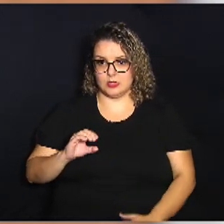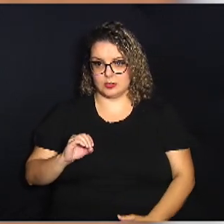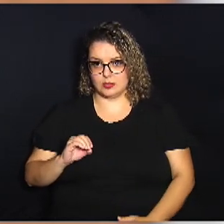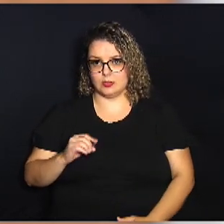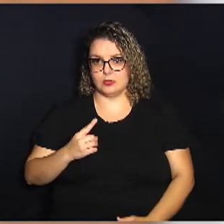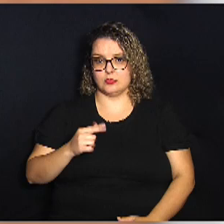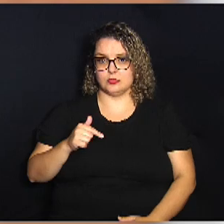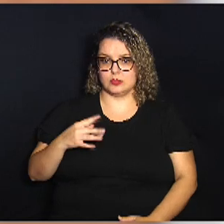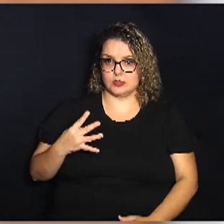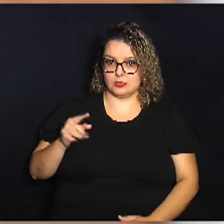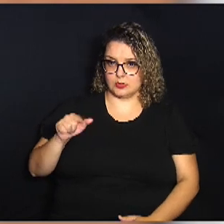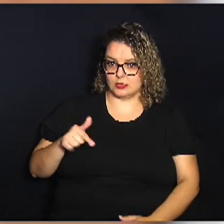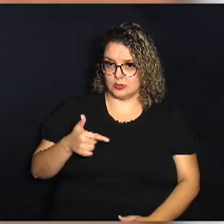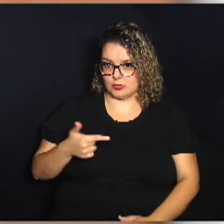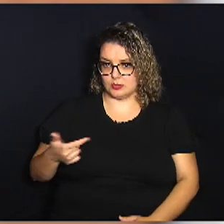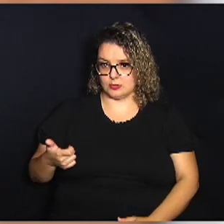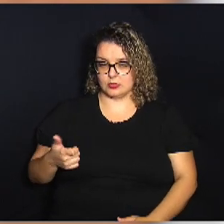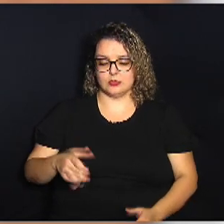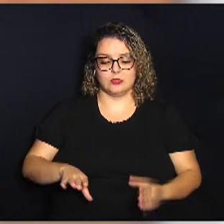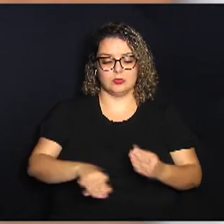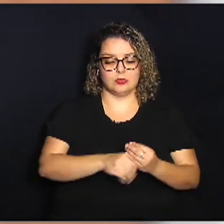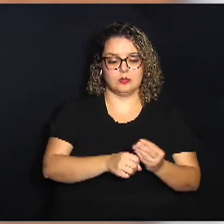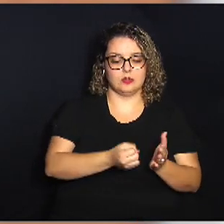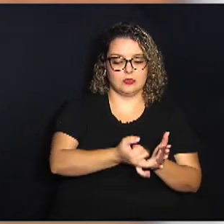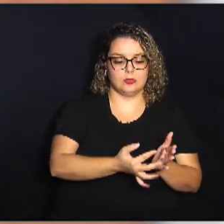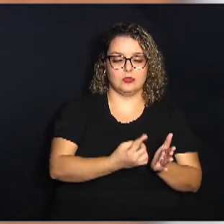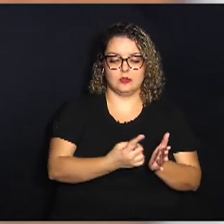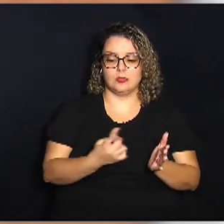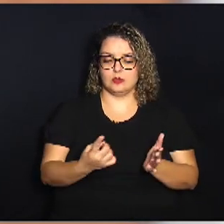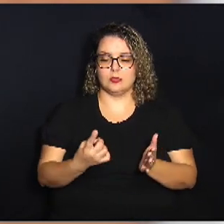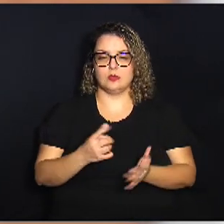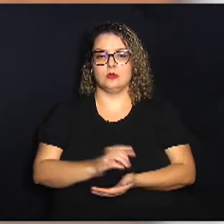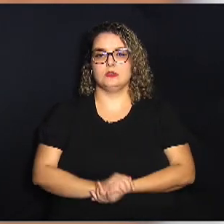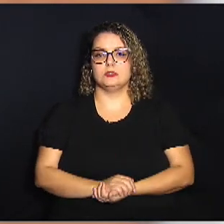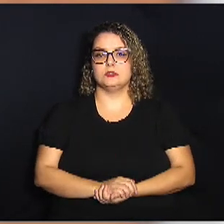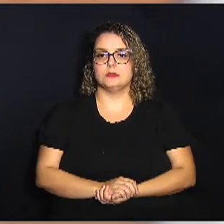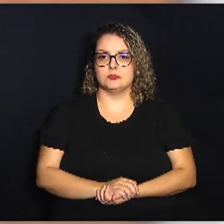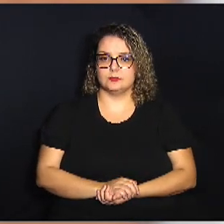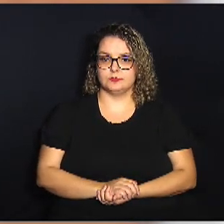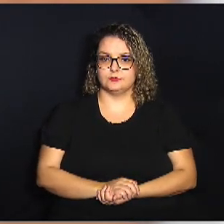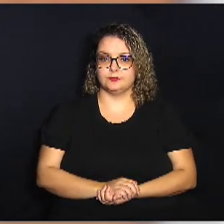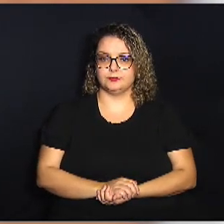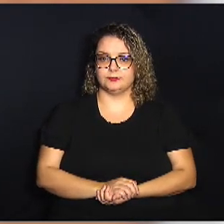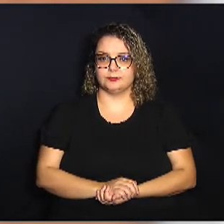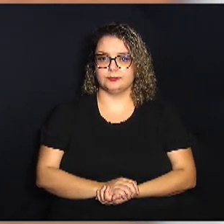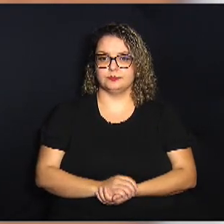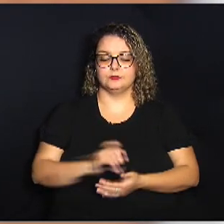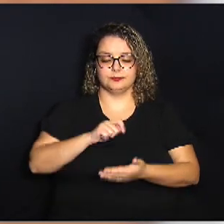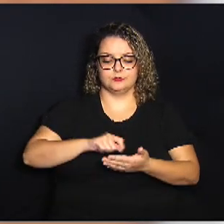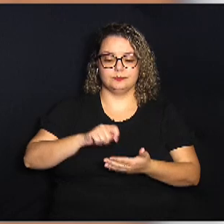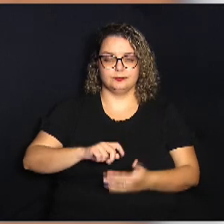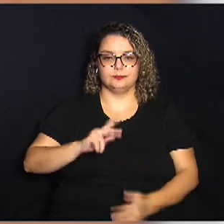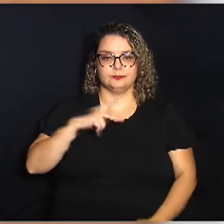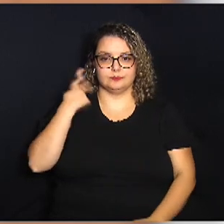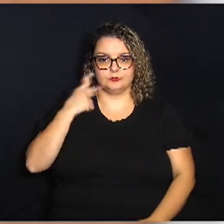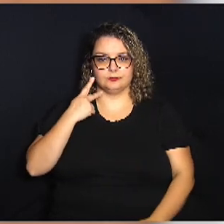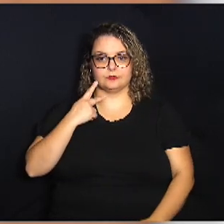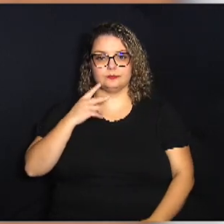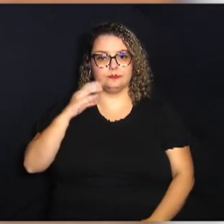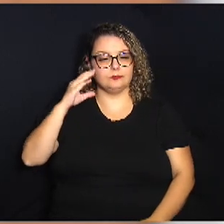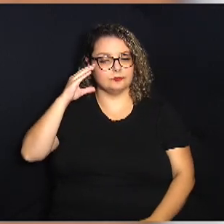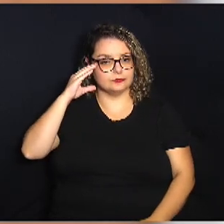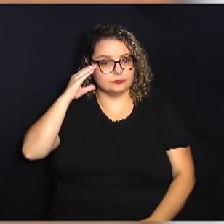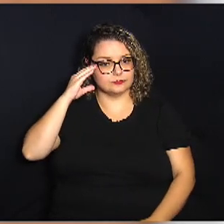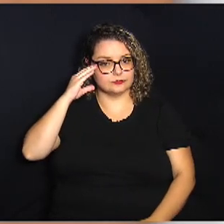de 2021 e a emenda Folhas 11 processo 234 326 de autoria do vereador senhor Luiz Cirilo